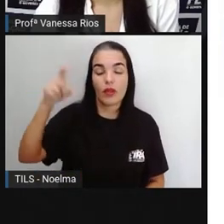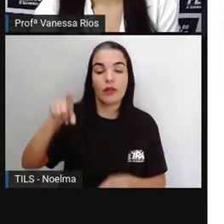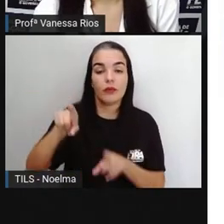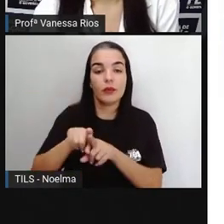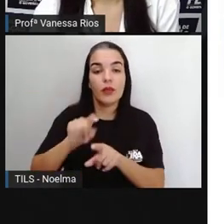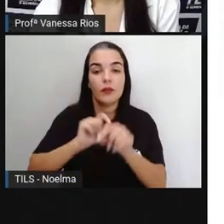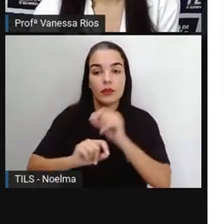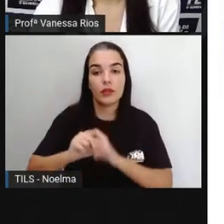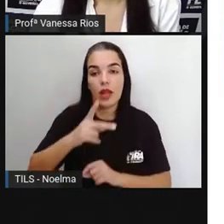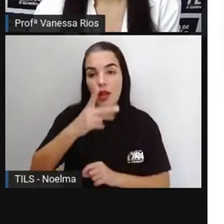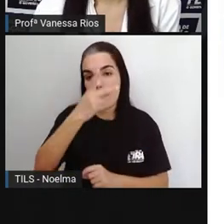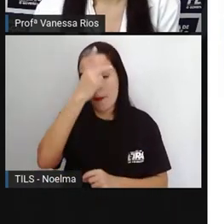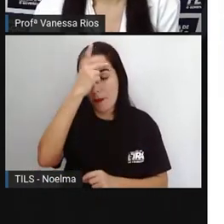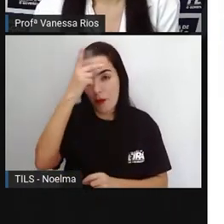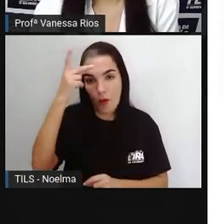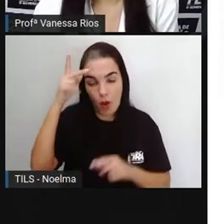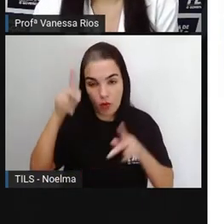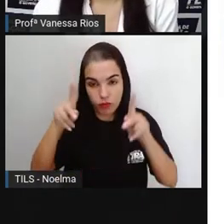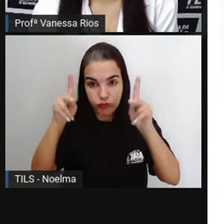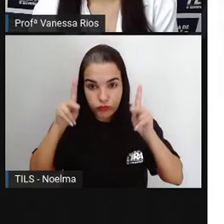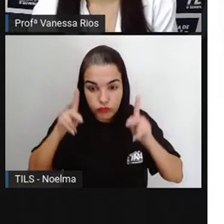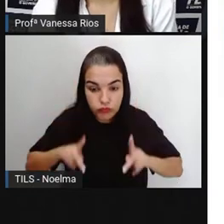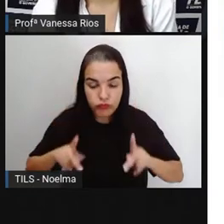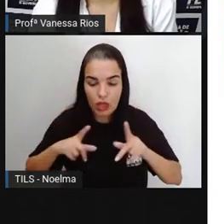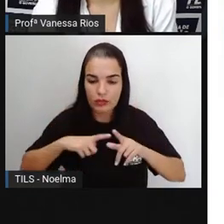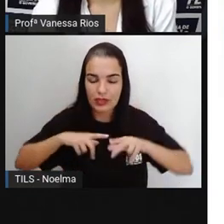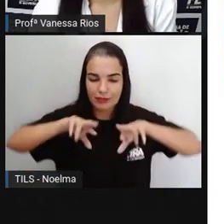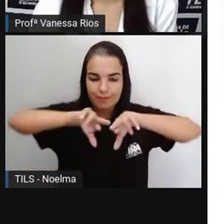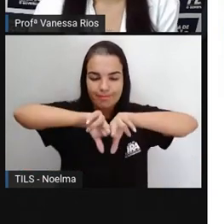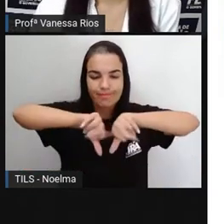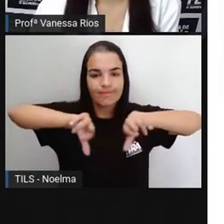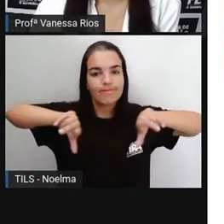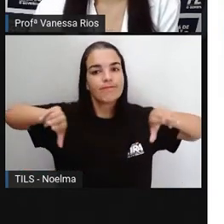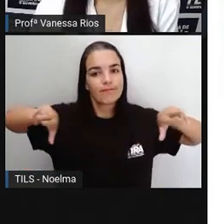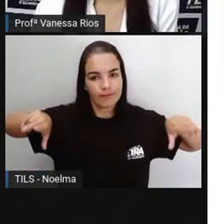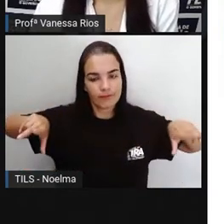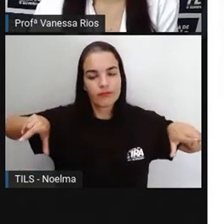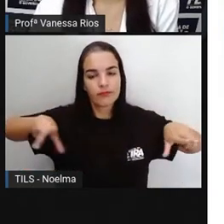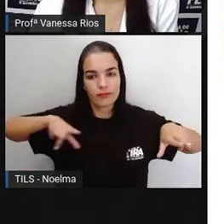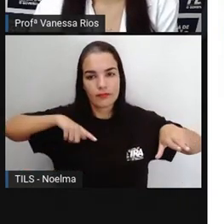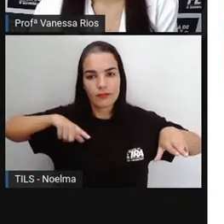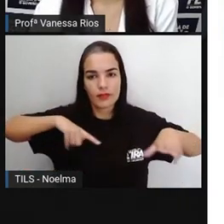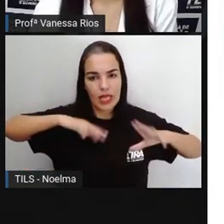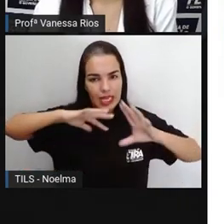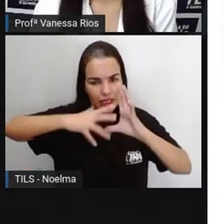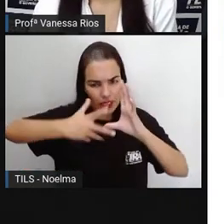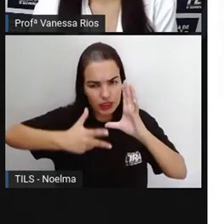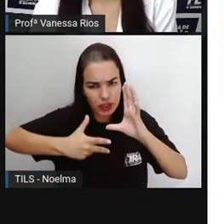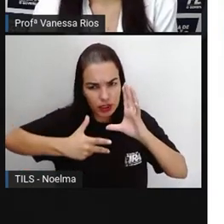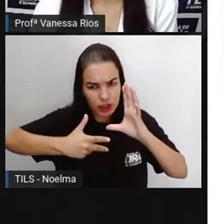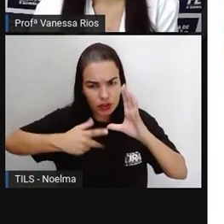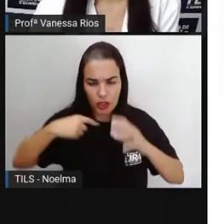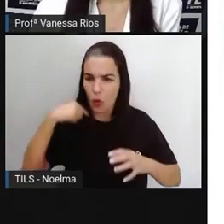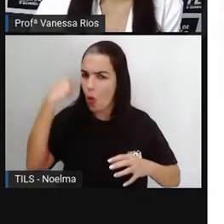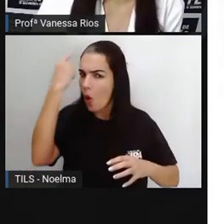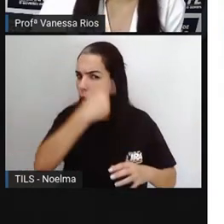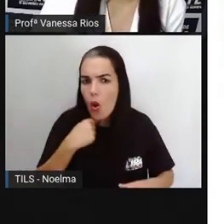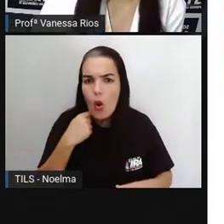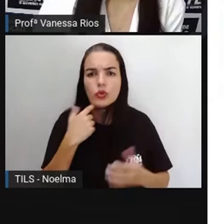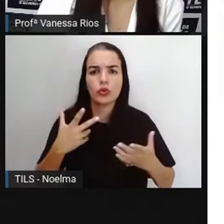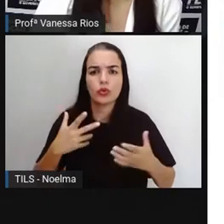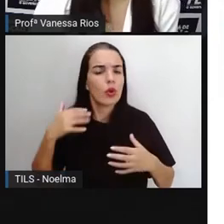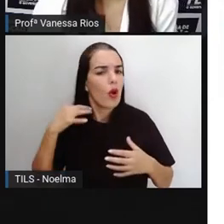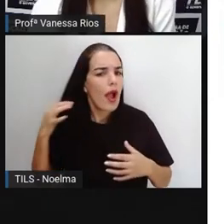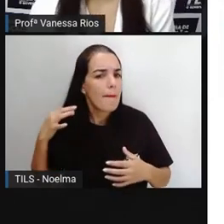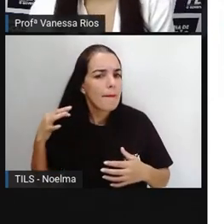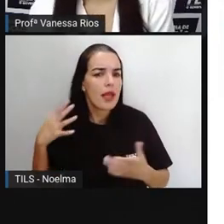povo se formasse em uma grande diversidade. Não só a diversidade de características externas, né? Do tipo de